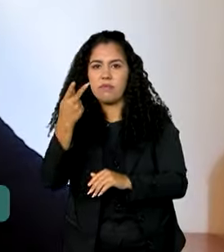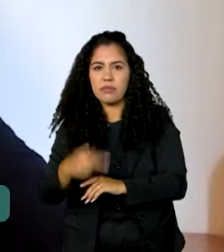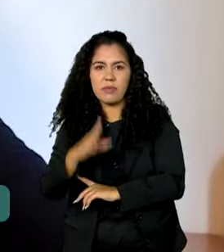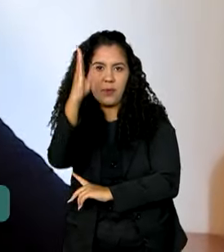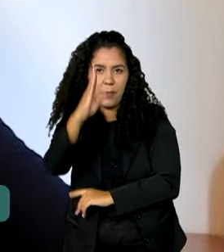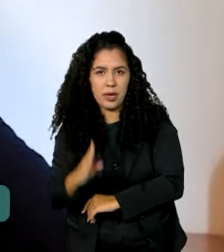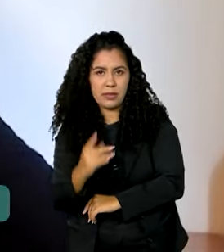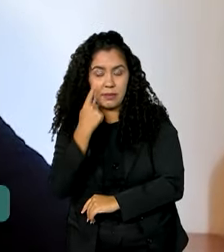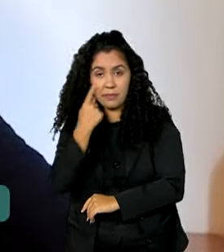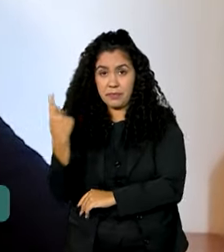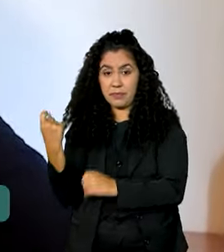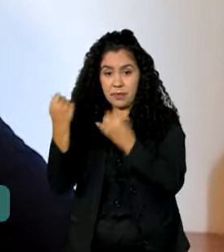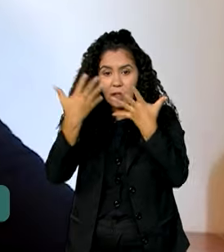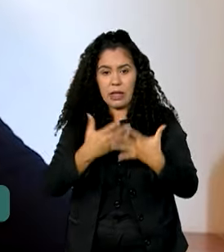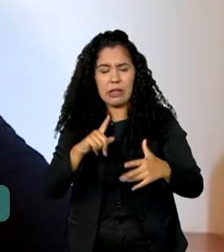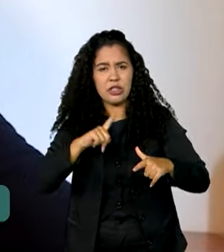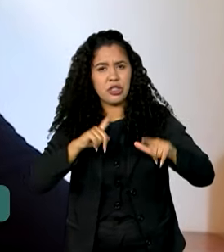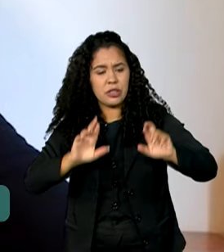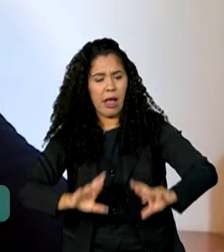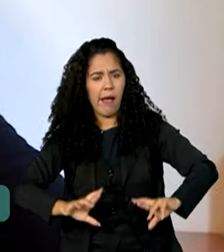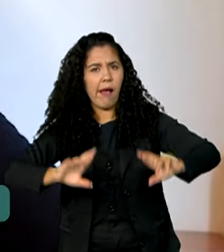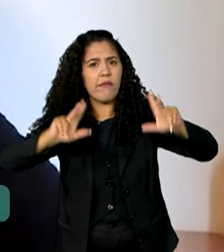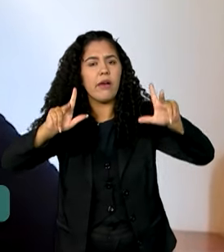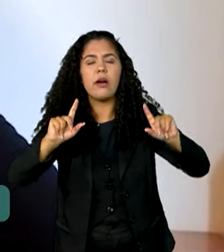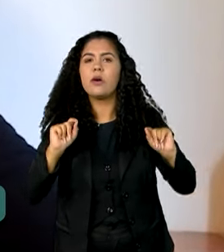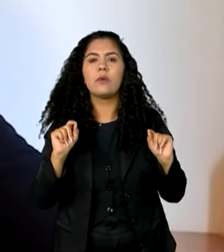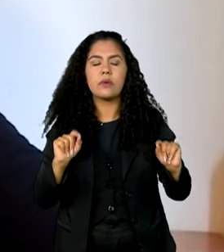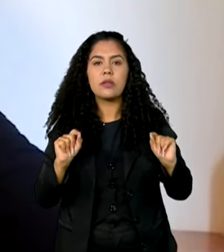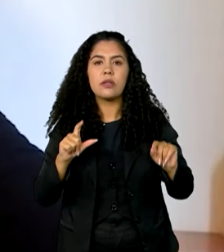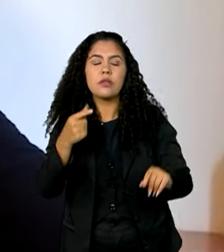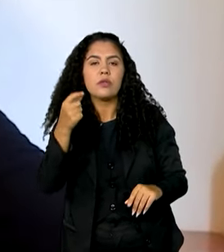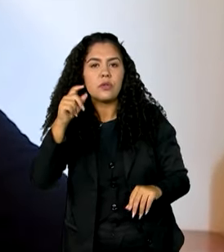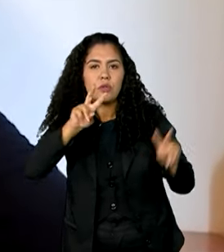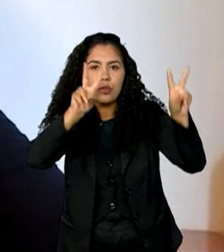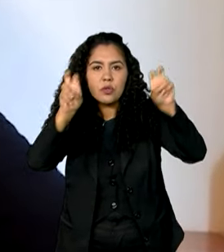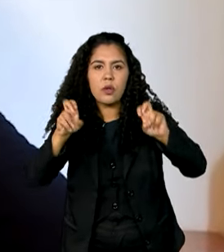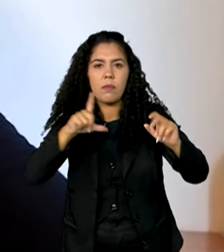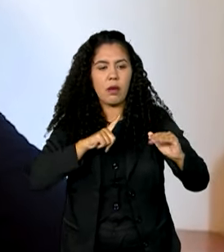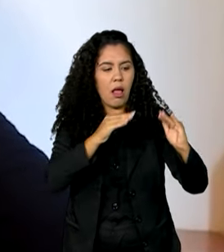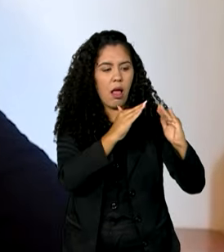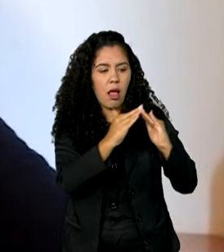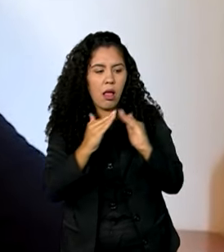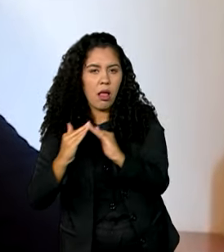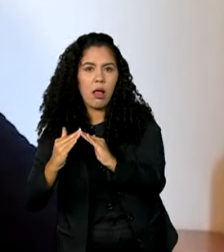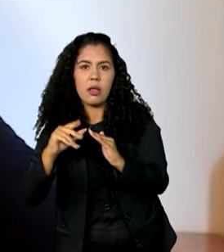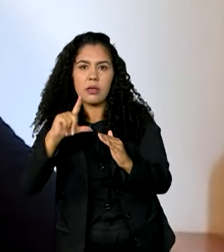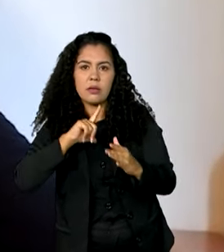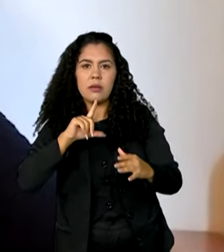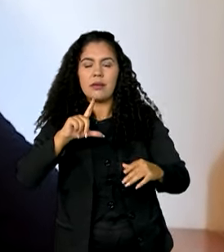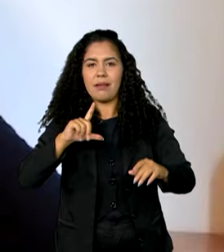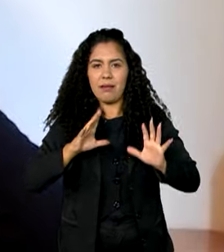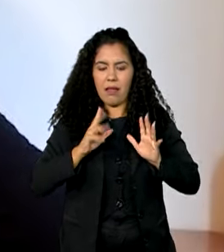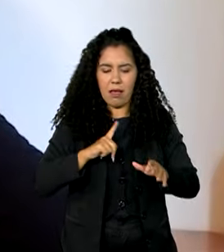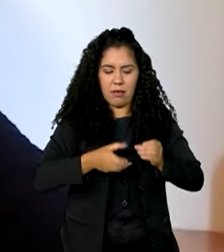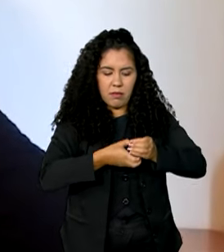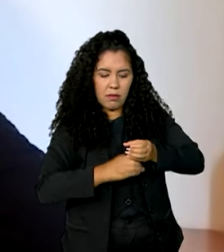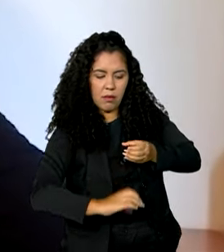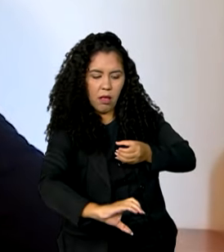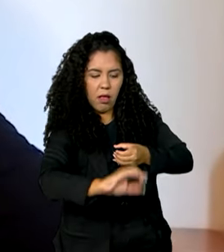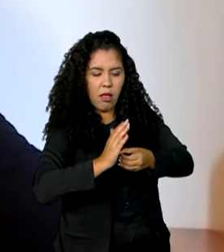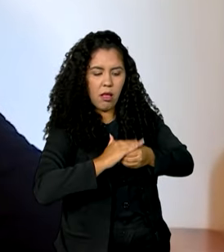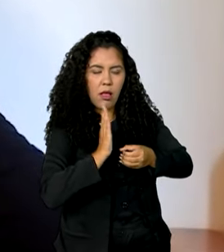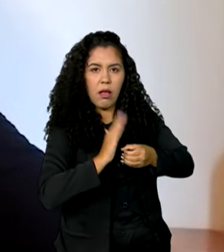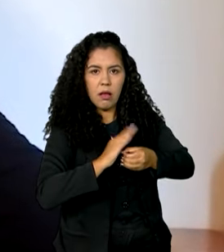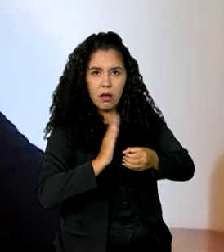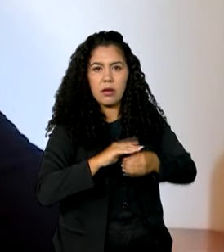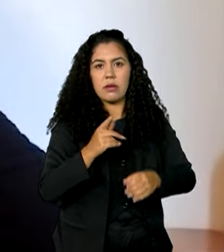Havia diferença, maior diferença, no entanto, na proporção de domicílios conectados a redes de esgoto, que era de 64